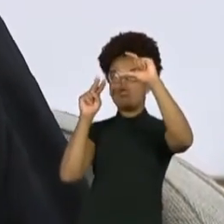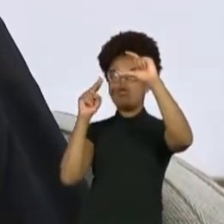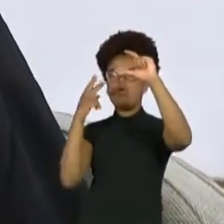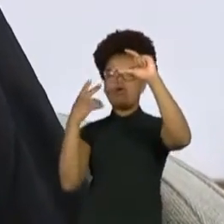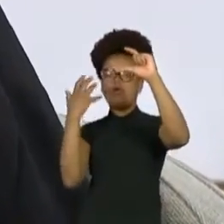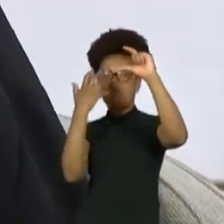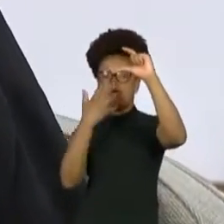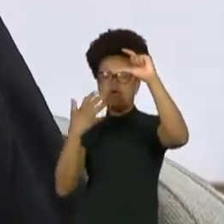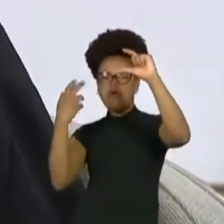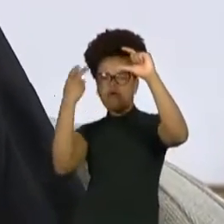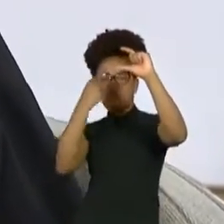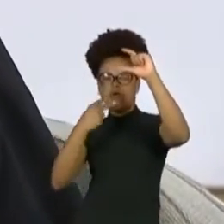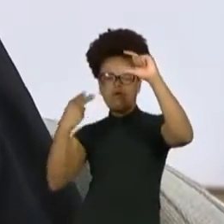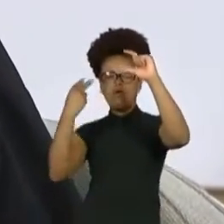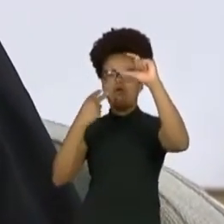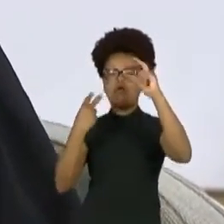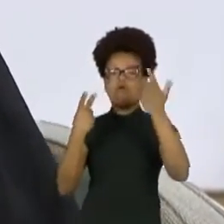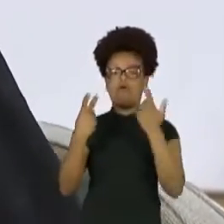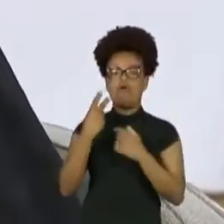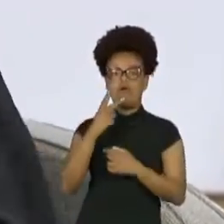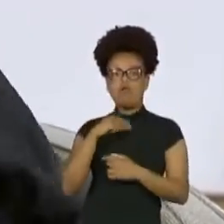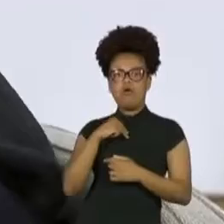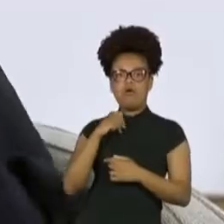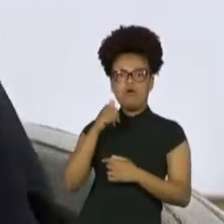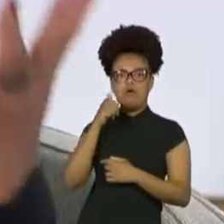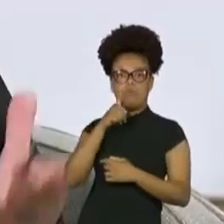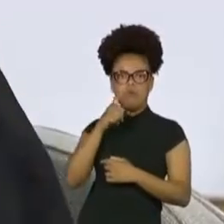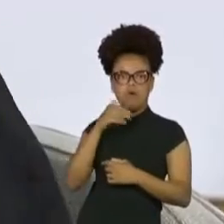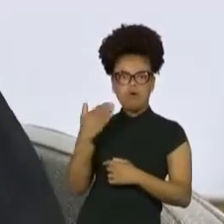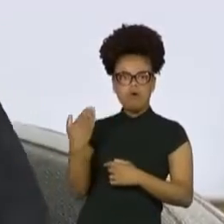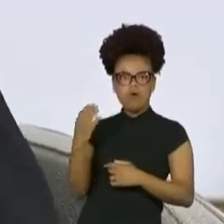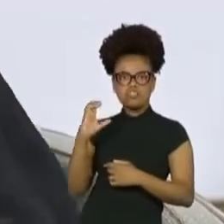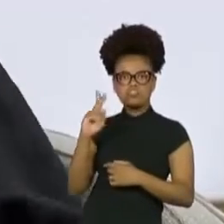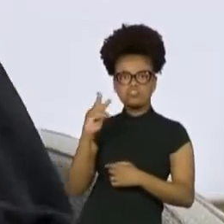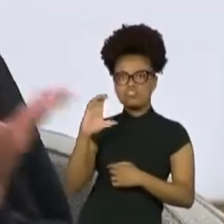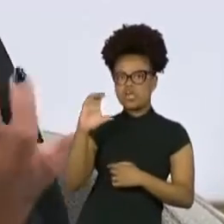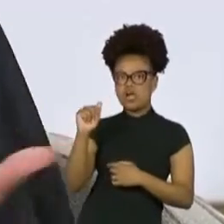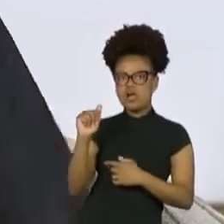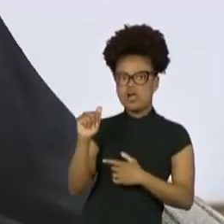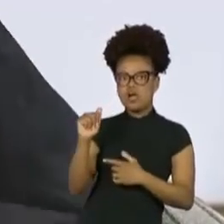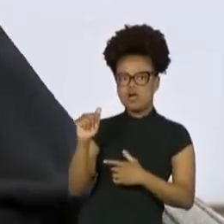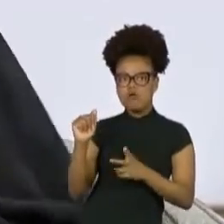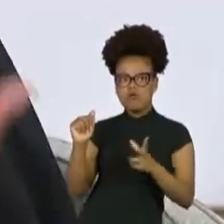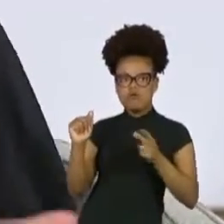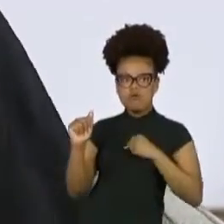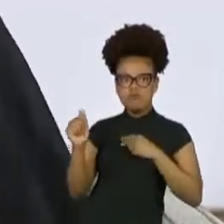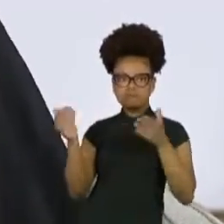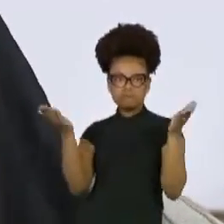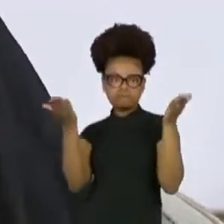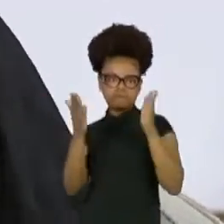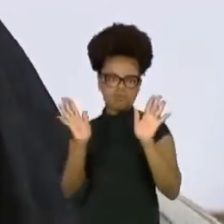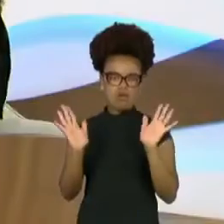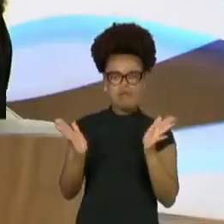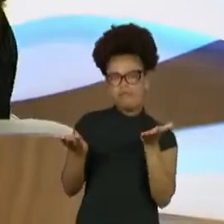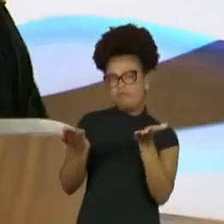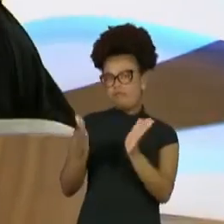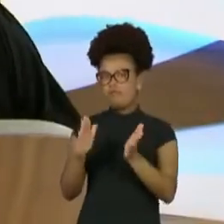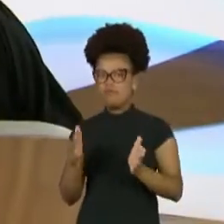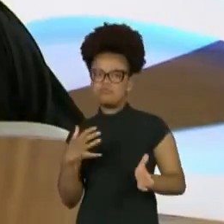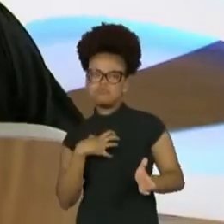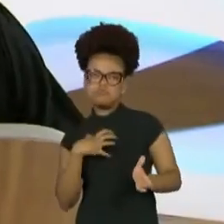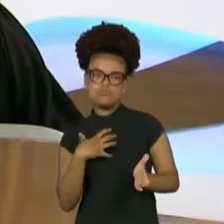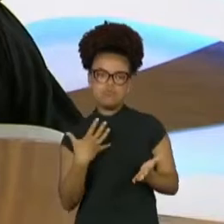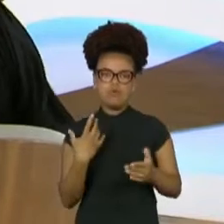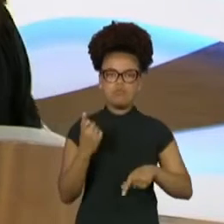a chica, não sei o que, tererê, tererê. Aí começou a falar sobre a sensualidade das chicas, sobre o que ele sentiu, quando eu vi, ele estava